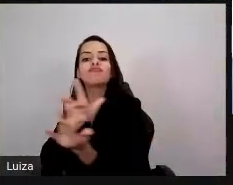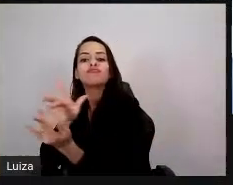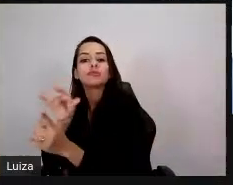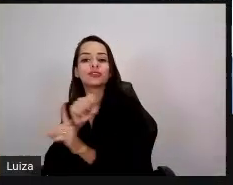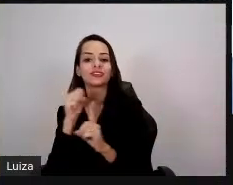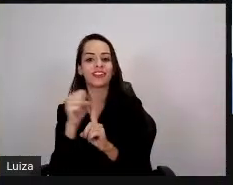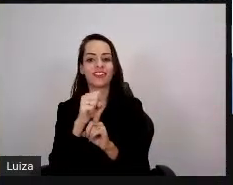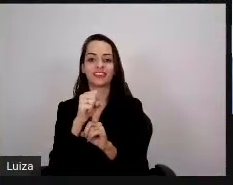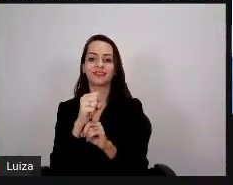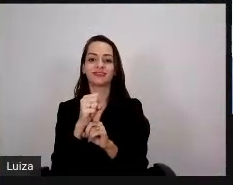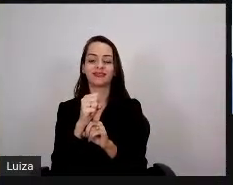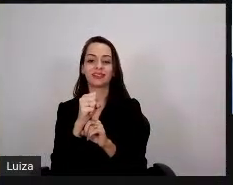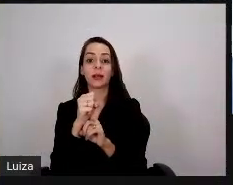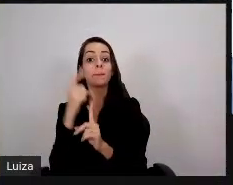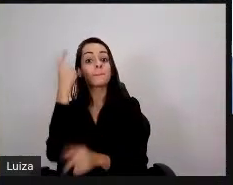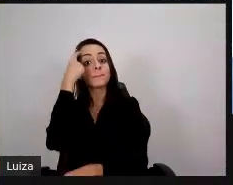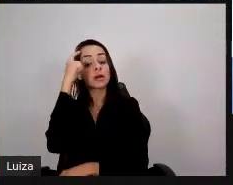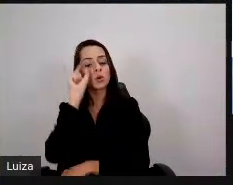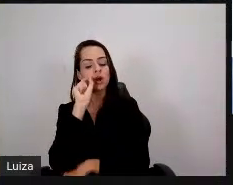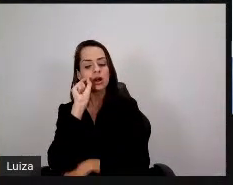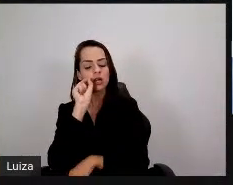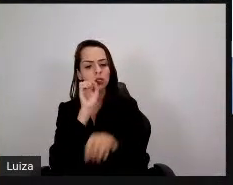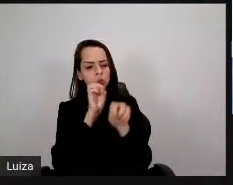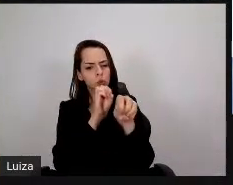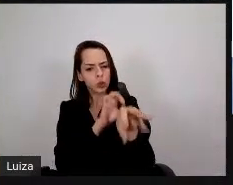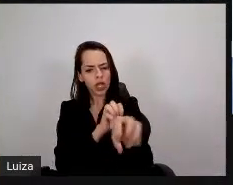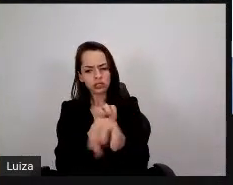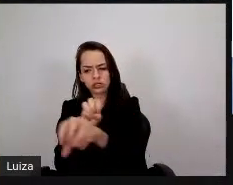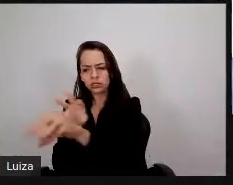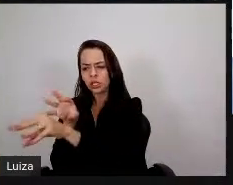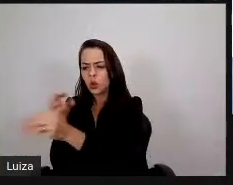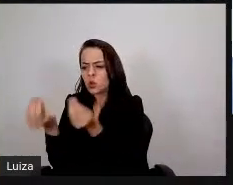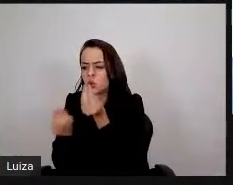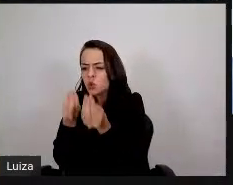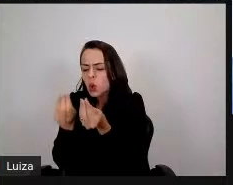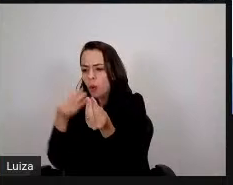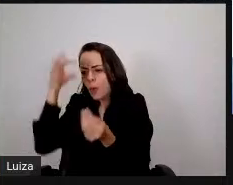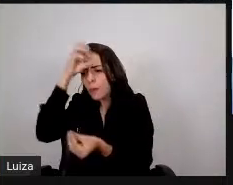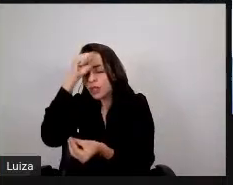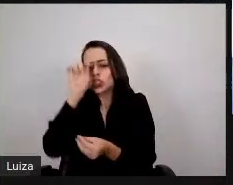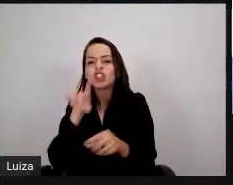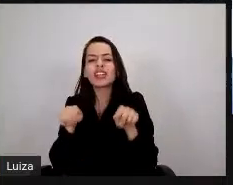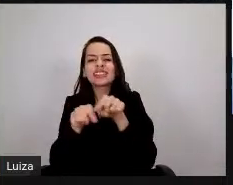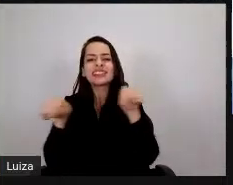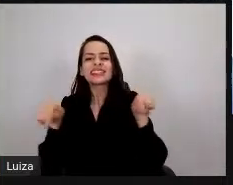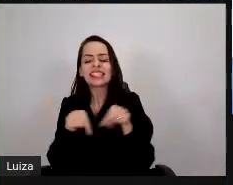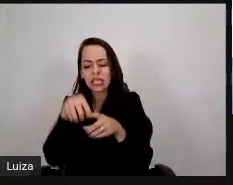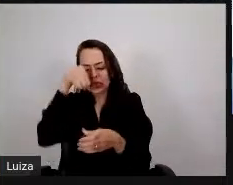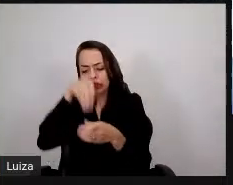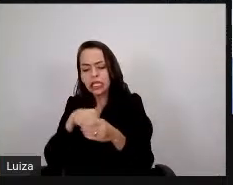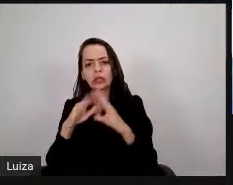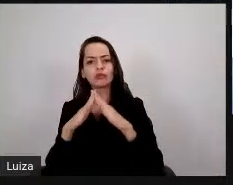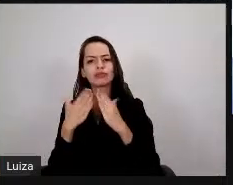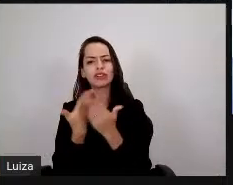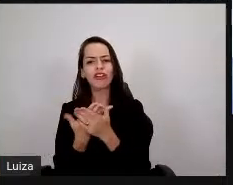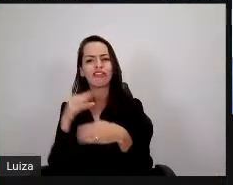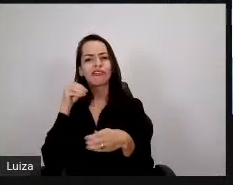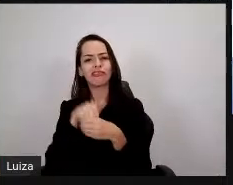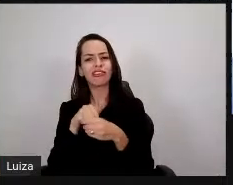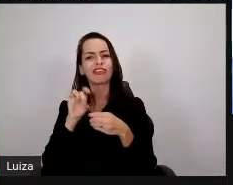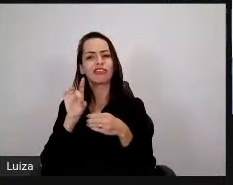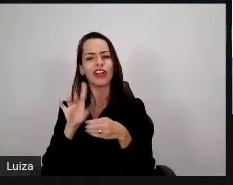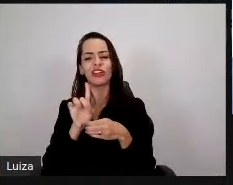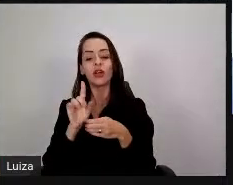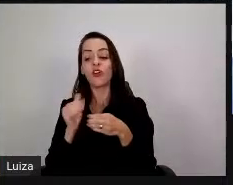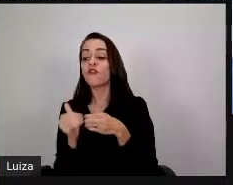pensar na educação e na aprendizagem não somente dentro das quatro paredes, mas fora. É uma aprendizagem do mundo